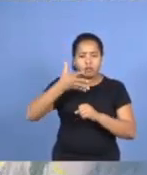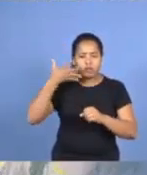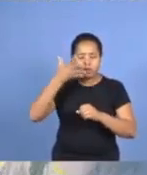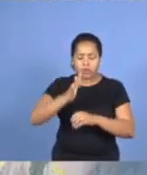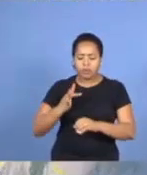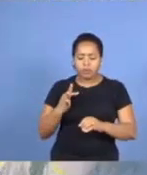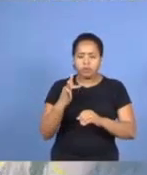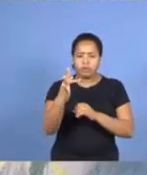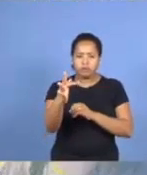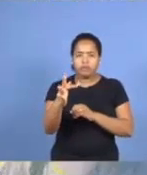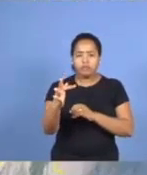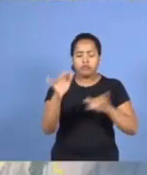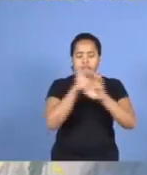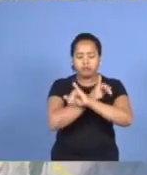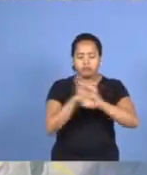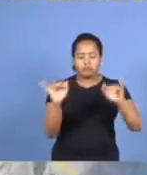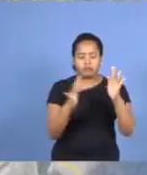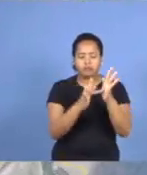do Senhor Jesus.